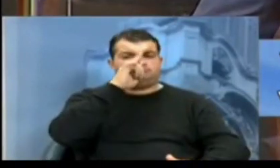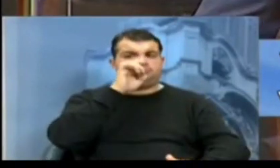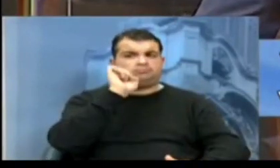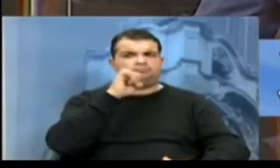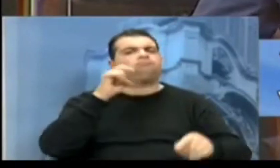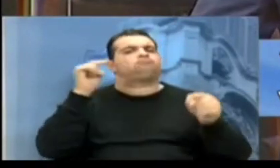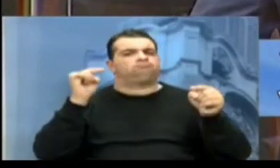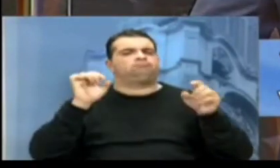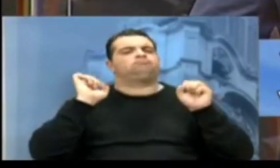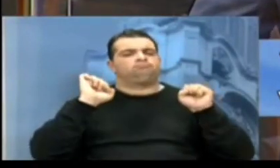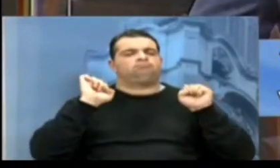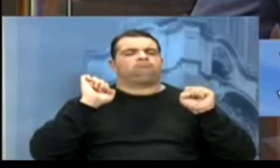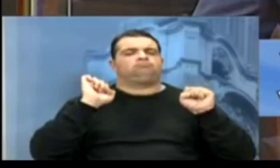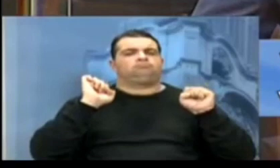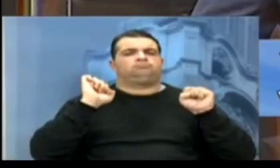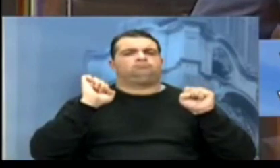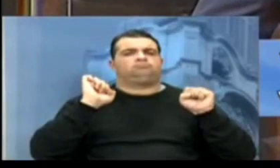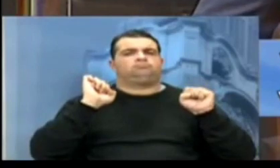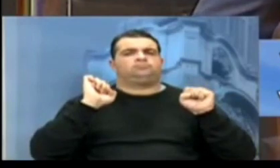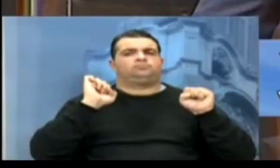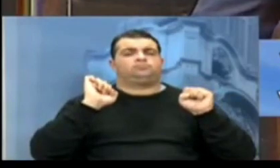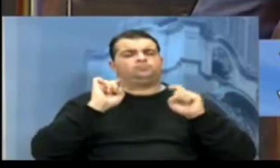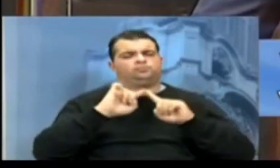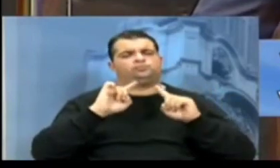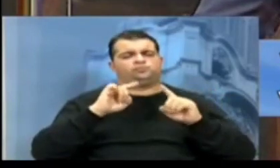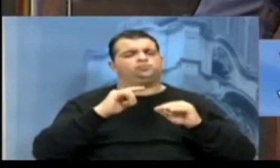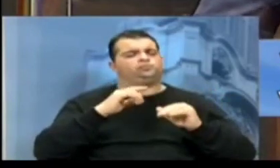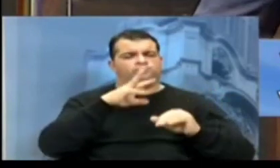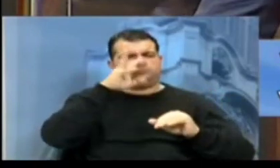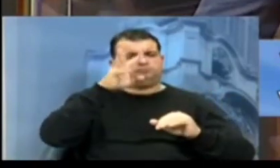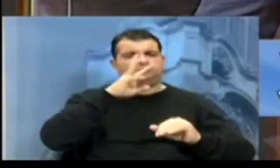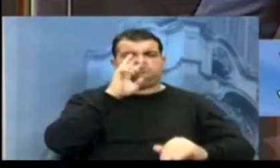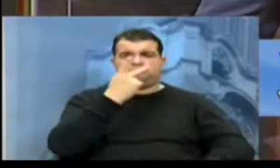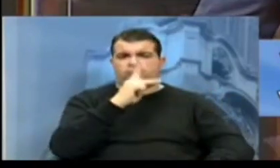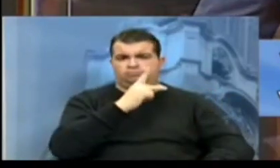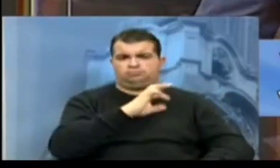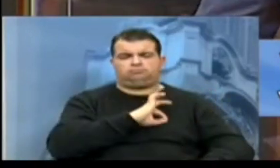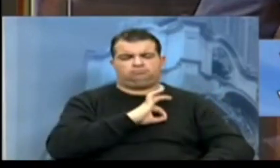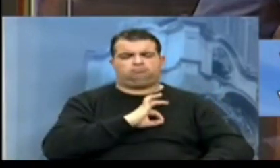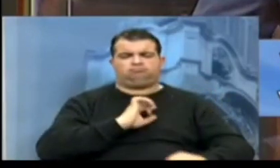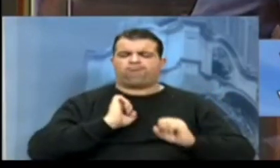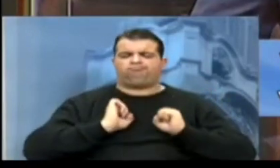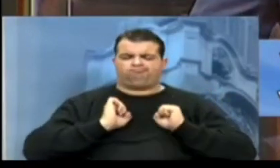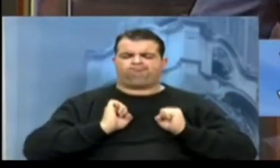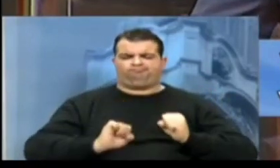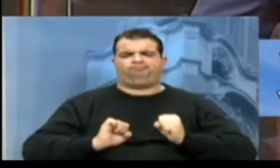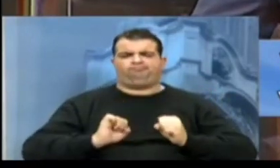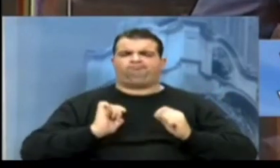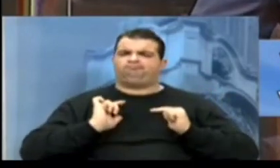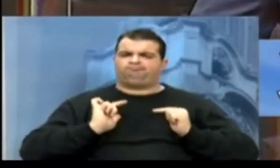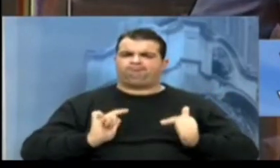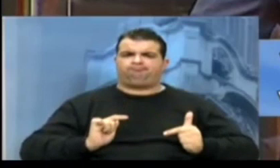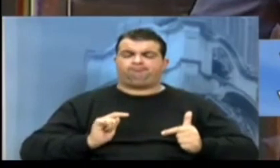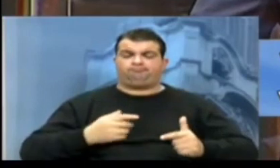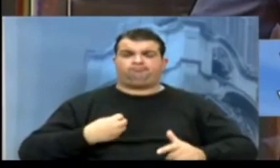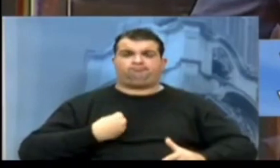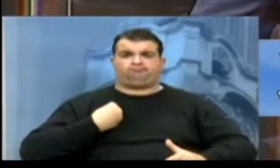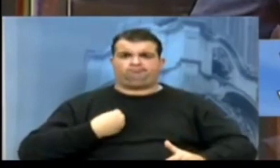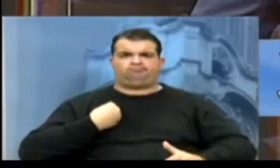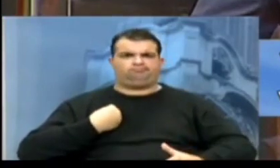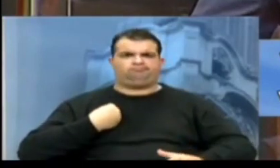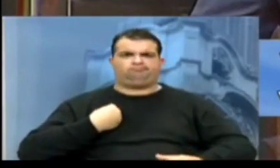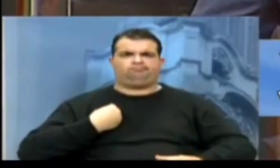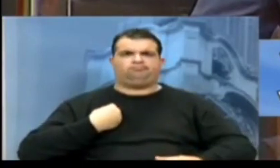confronto. E, mesmo assim, esses policiais obstinados comparecem e